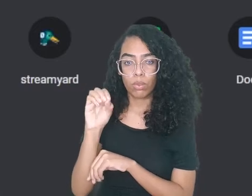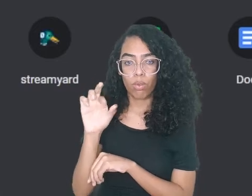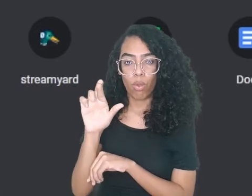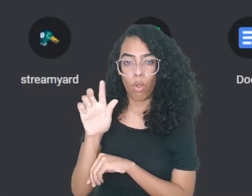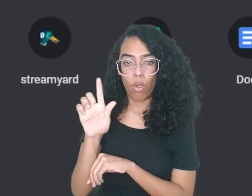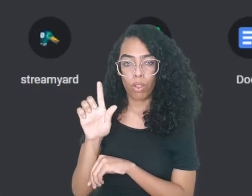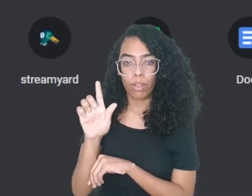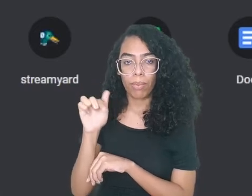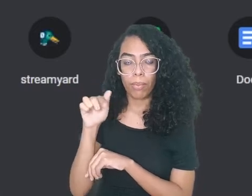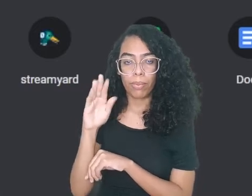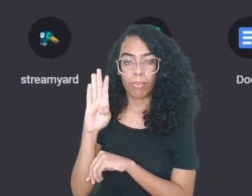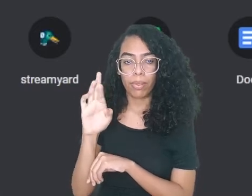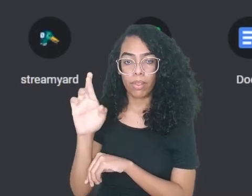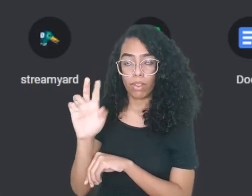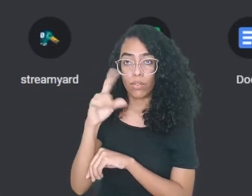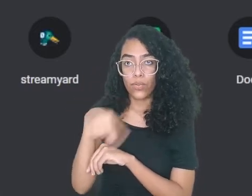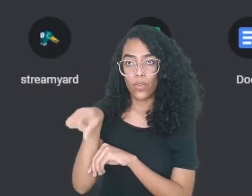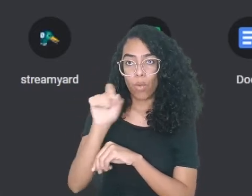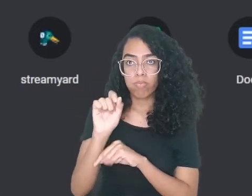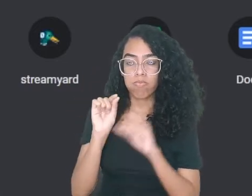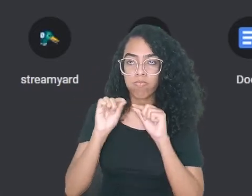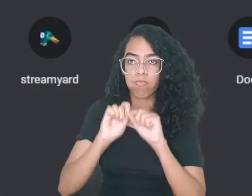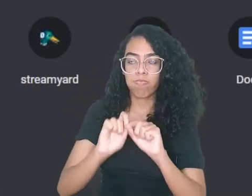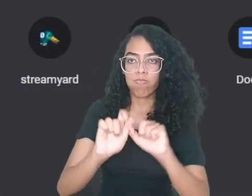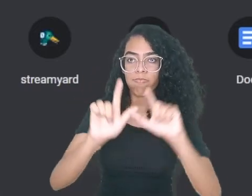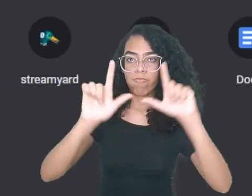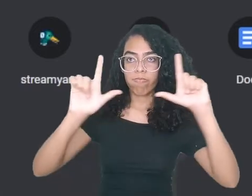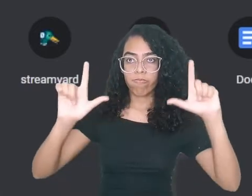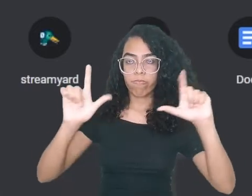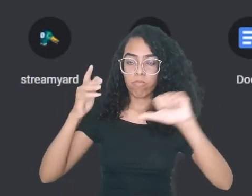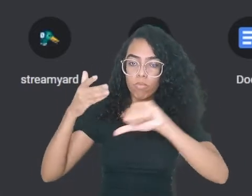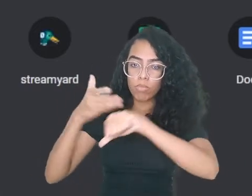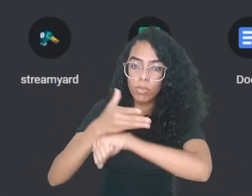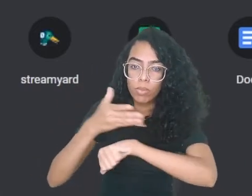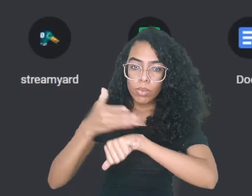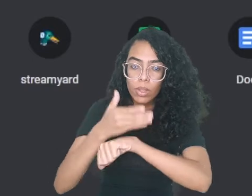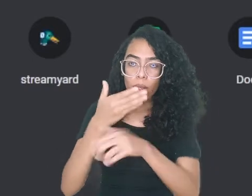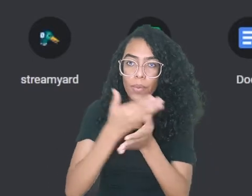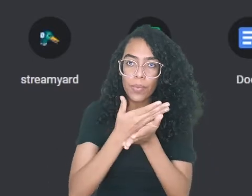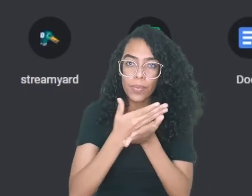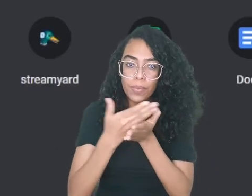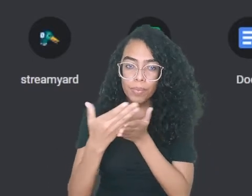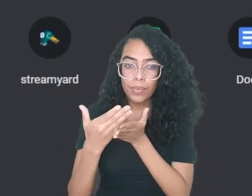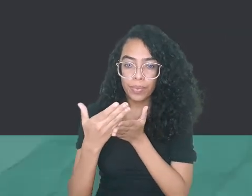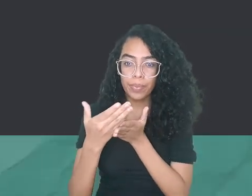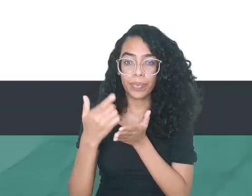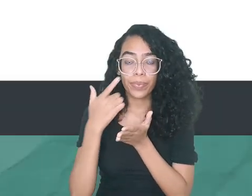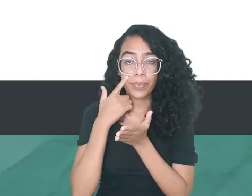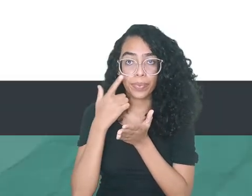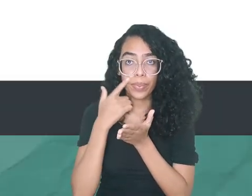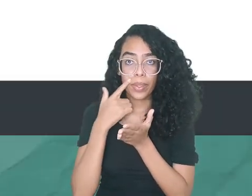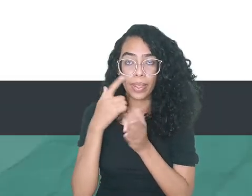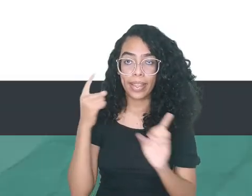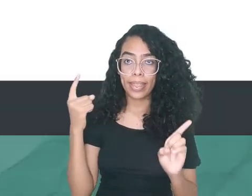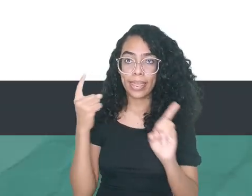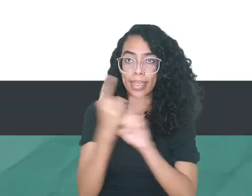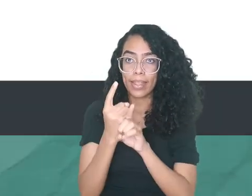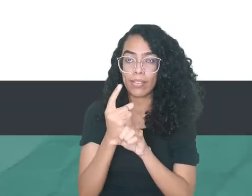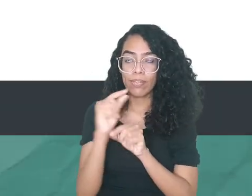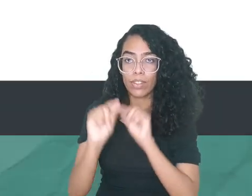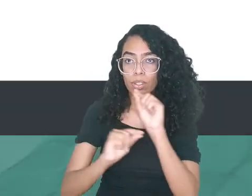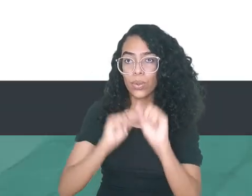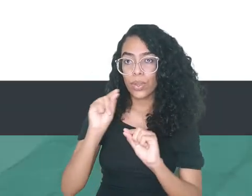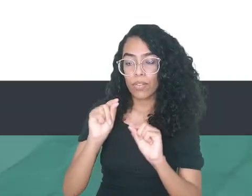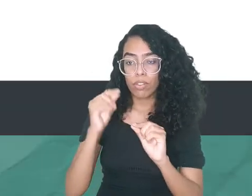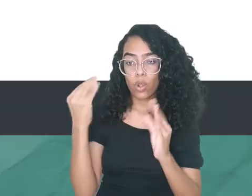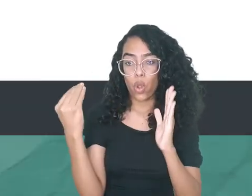Assim, após carregar a AVA, você será encaminhado à página inicial do sistema. Na primeira caixa, onde tem escrito Identificação e-mail,